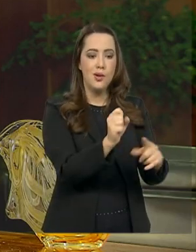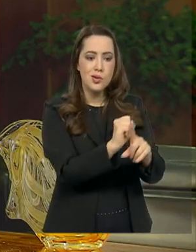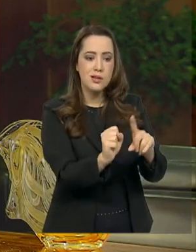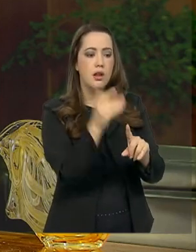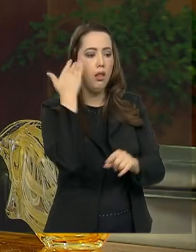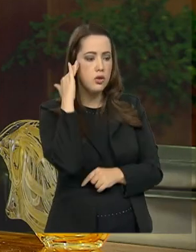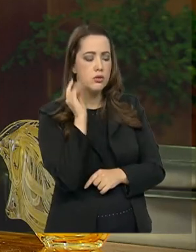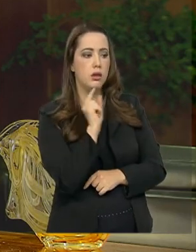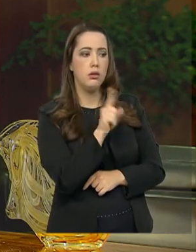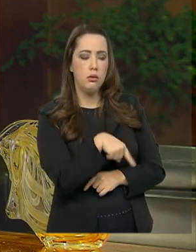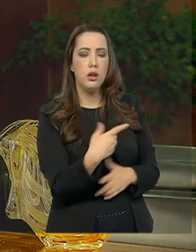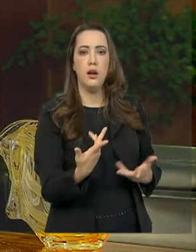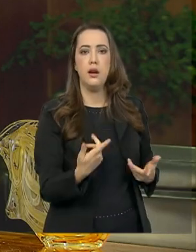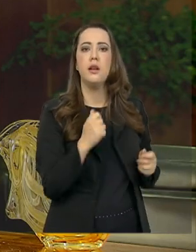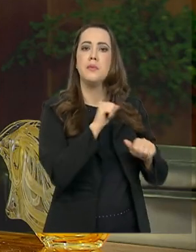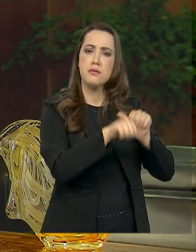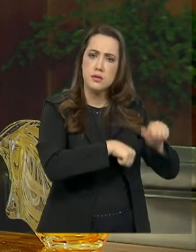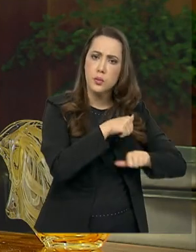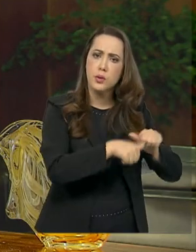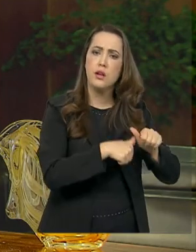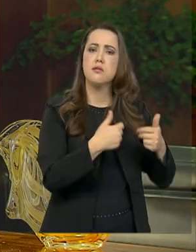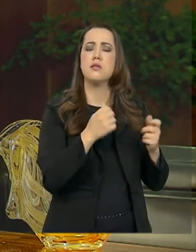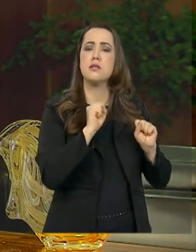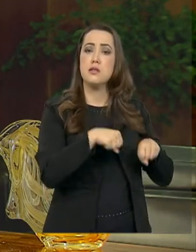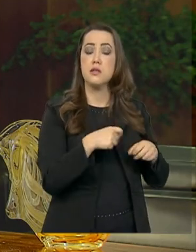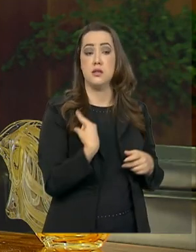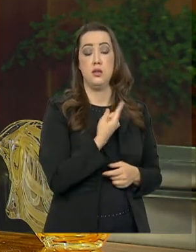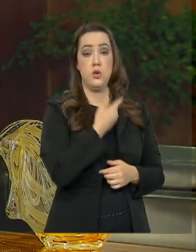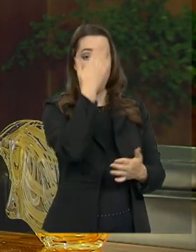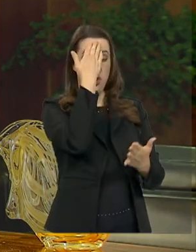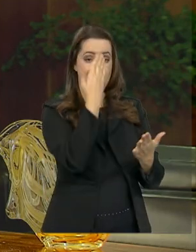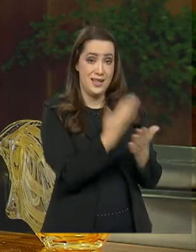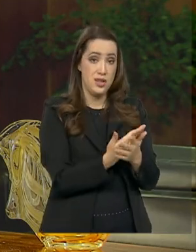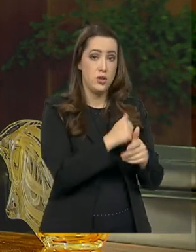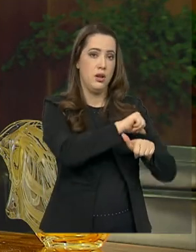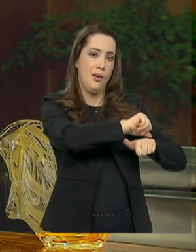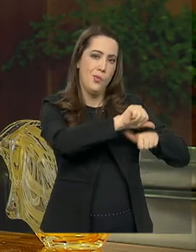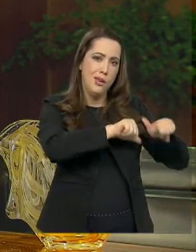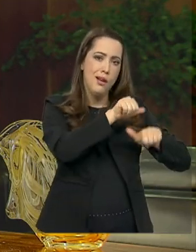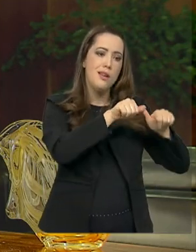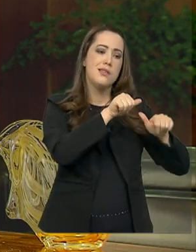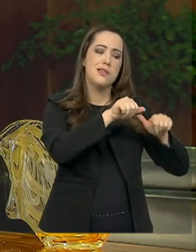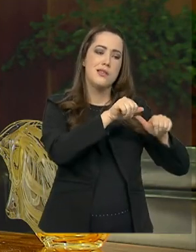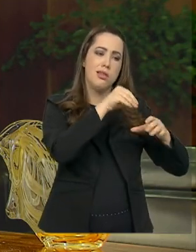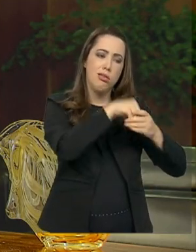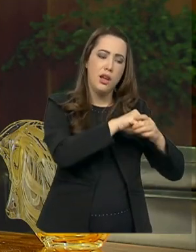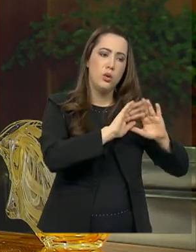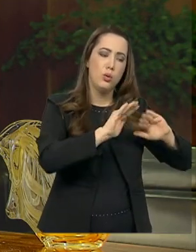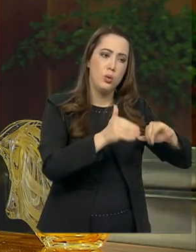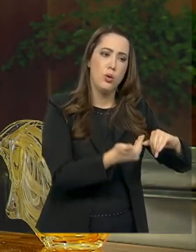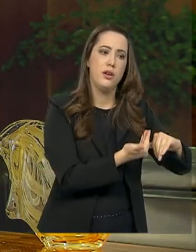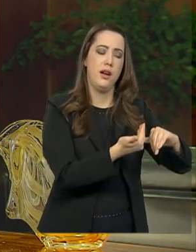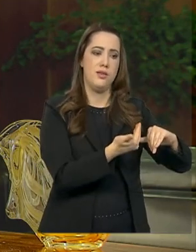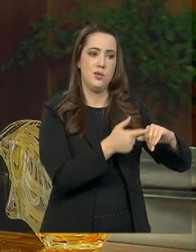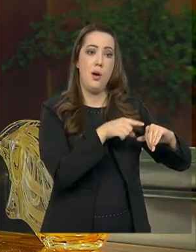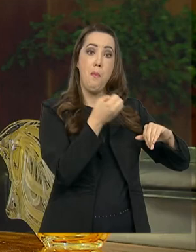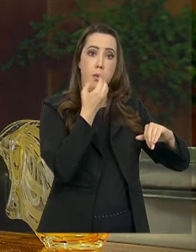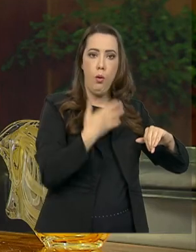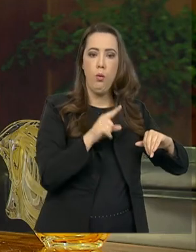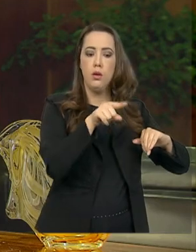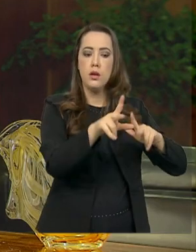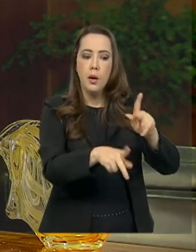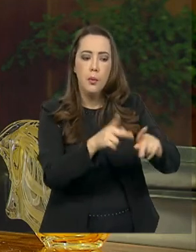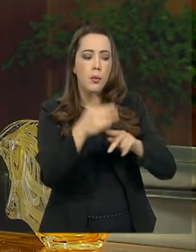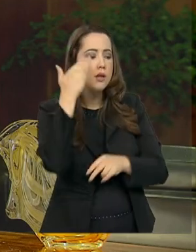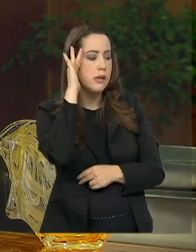nós temos, sim, a expectativa de que essa reforma será aperfeiçoada pelo Congresso. A população irá compreender melhor o escopo